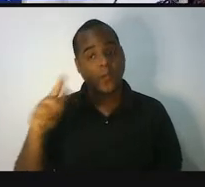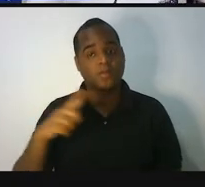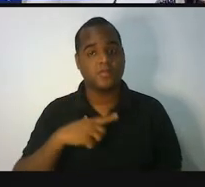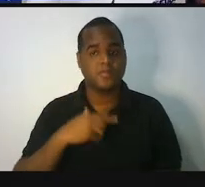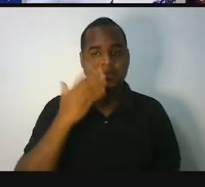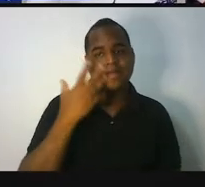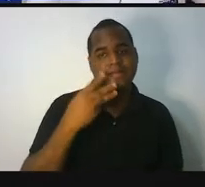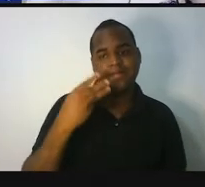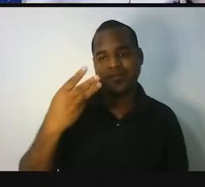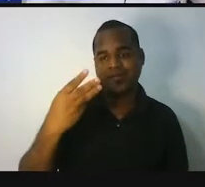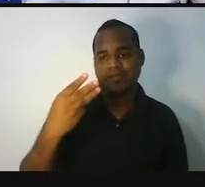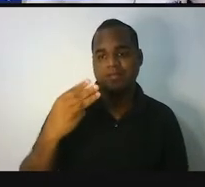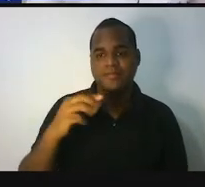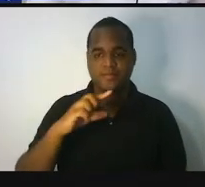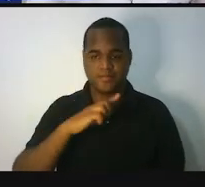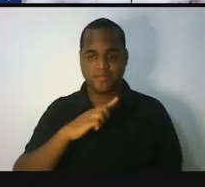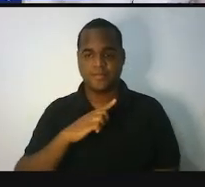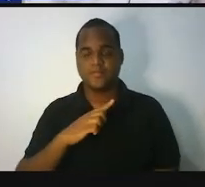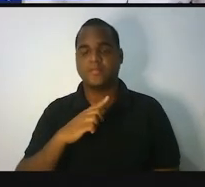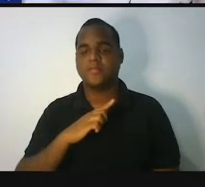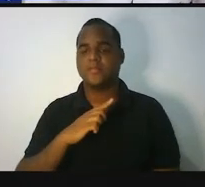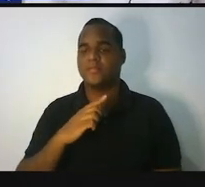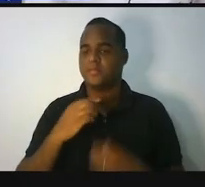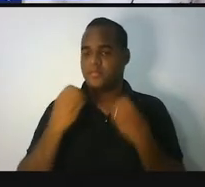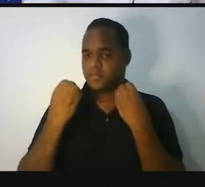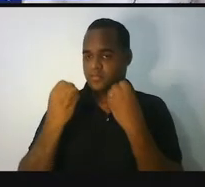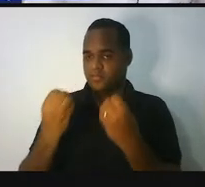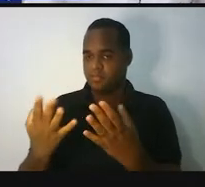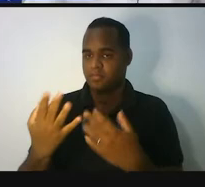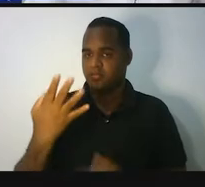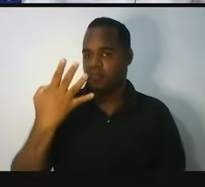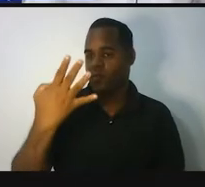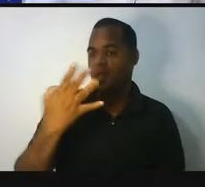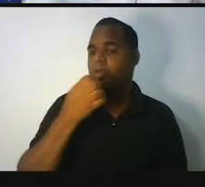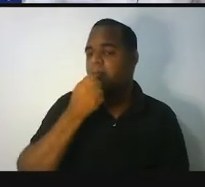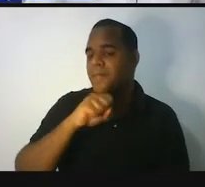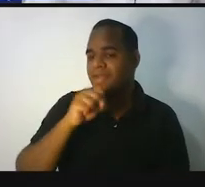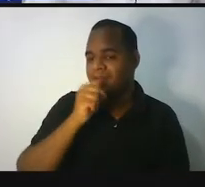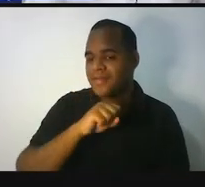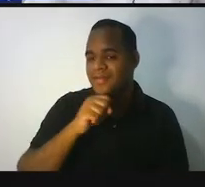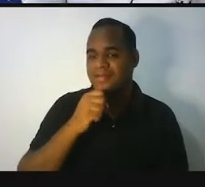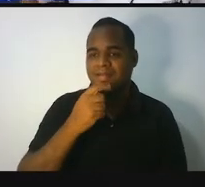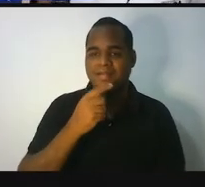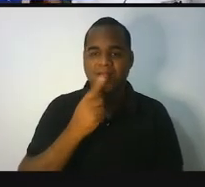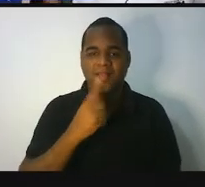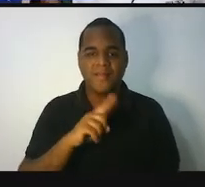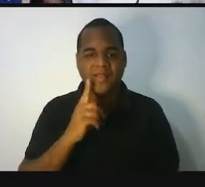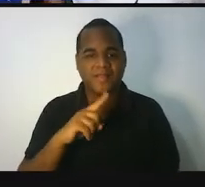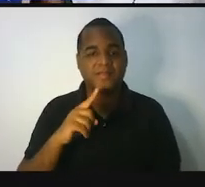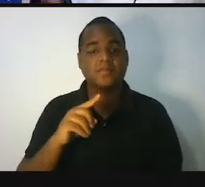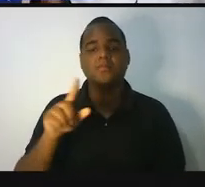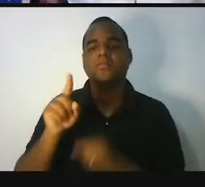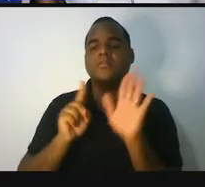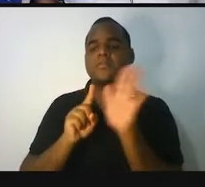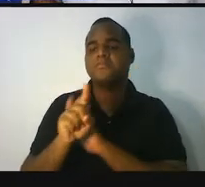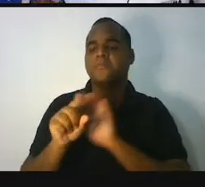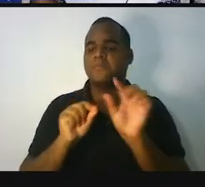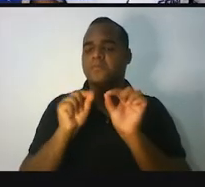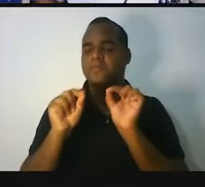terceira criança, que eu estou chamando de criança C, eu dei quatro pirulitos. E a pergunta é o seguinte.